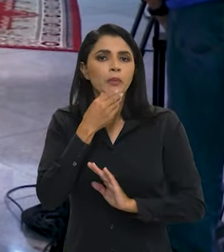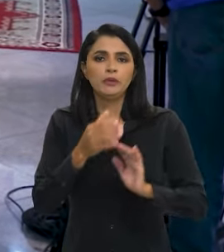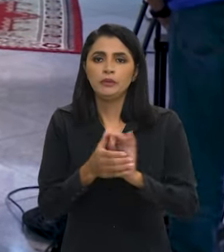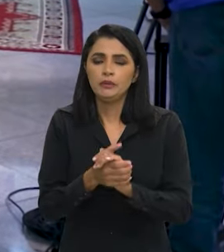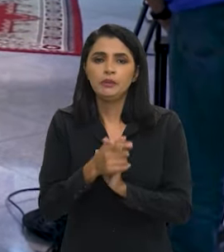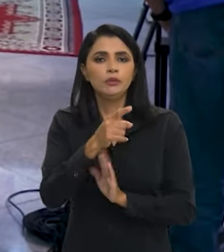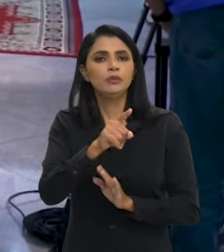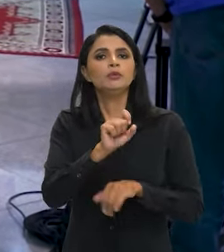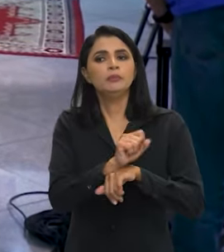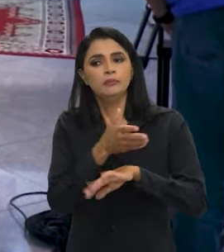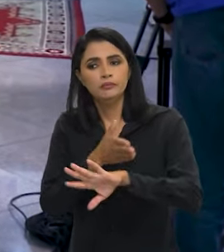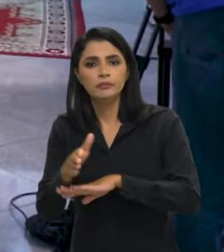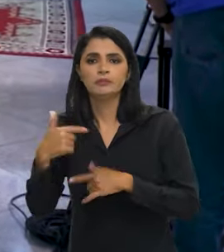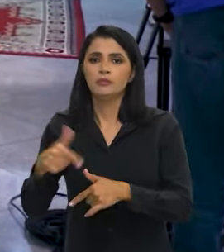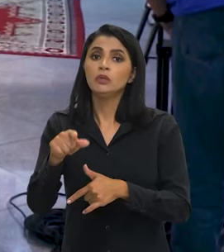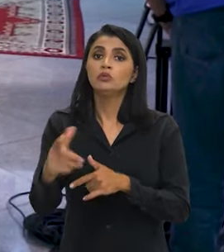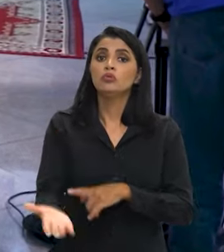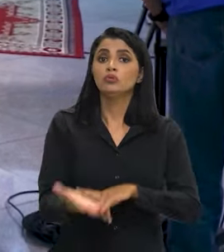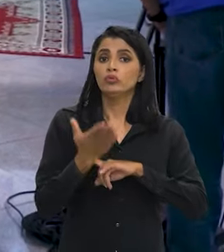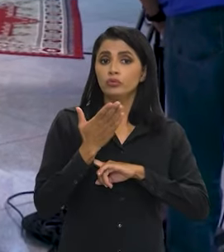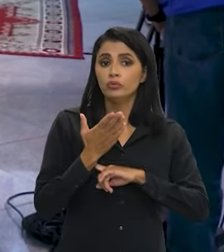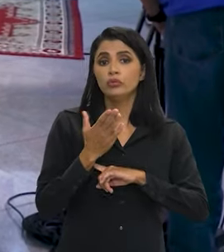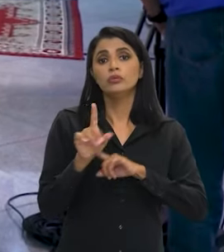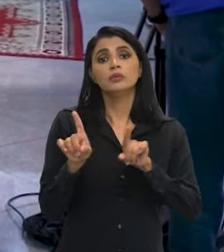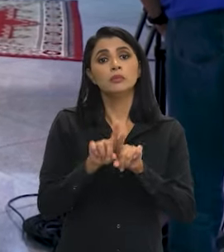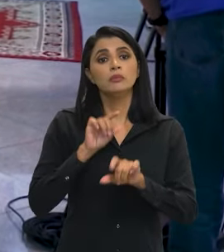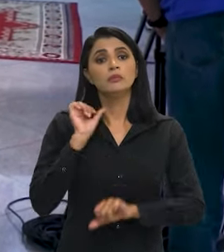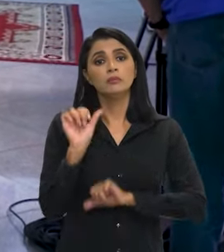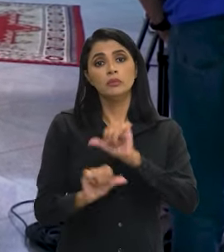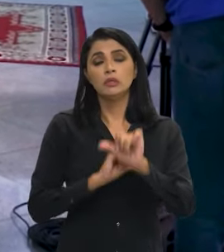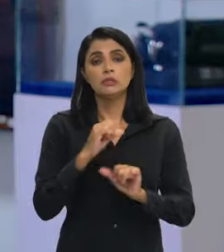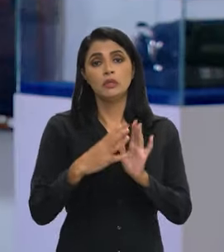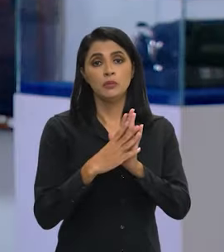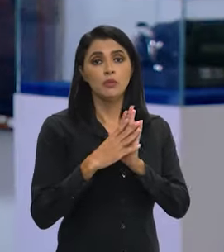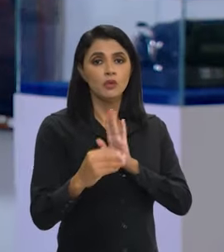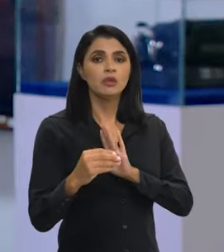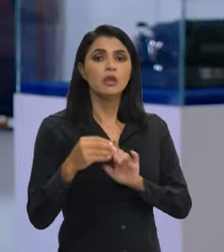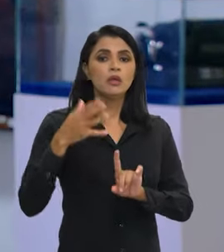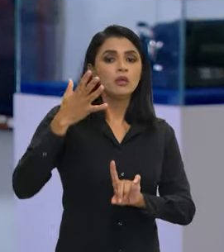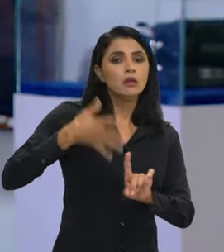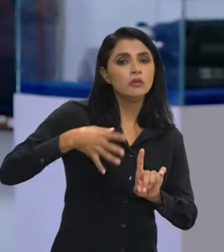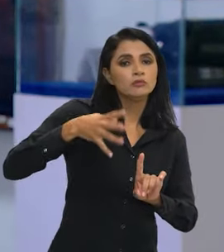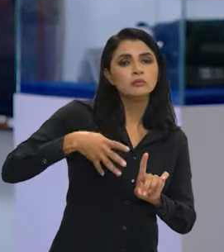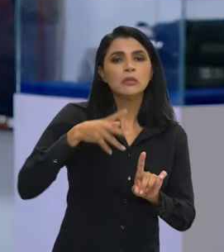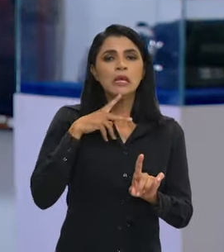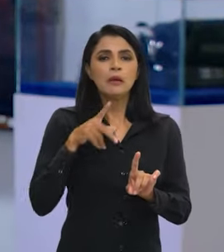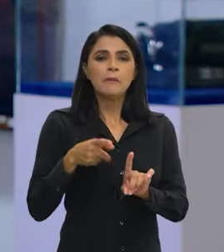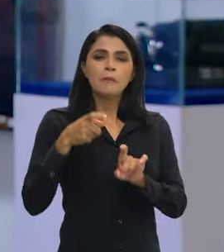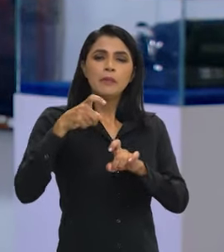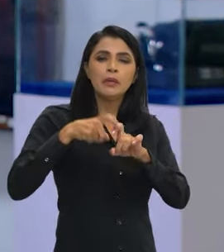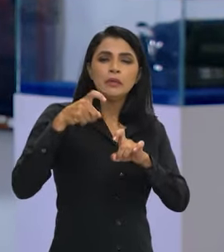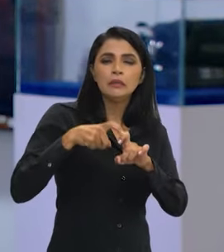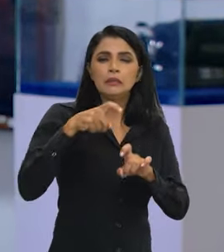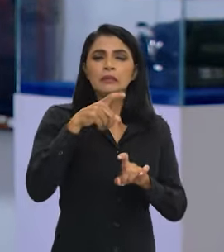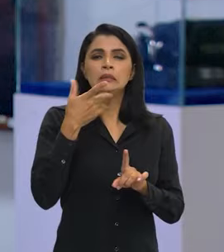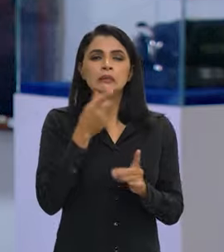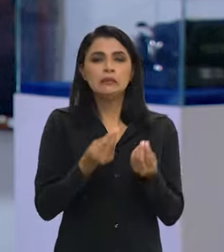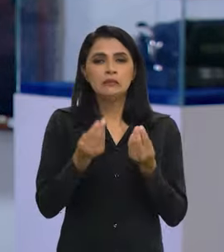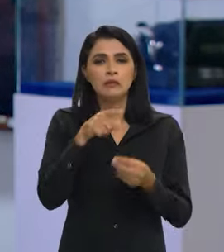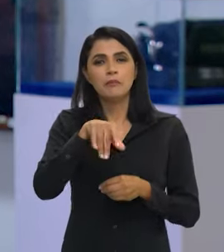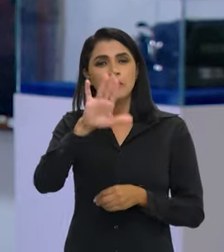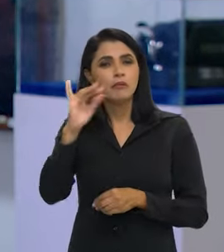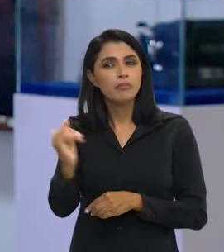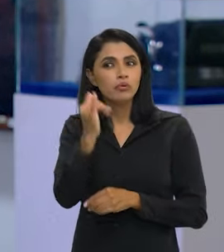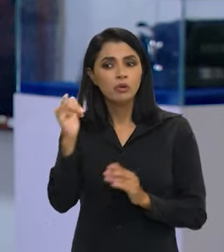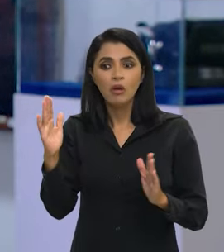Isso ajudou bastante. E também a mudança do modelo de perícia para o benefício que é, digamos assim, o benefício mais importante no